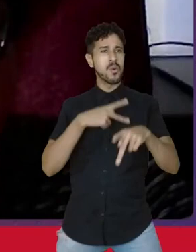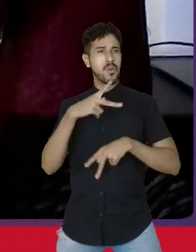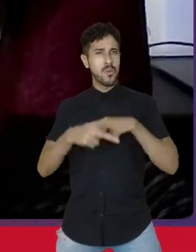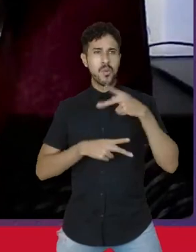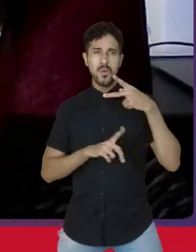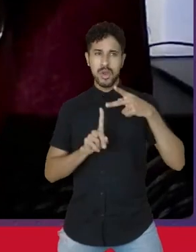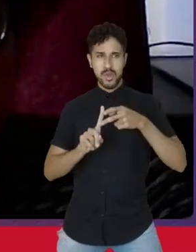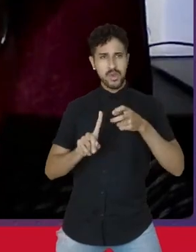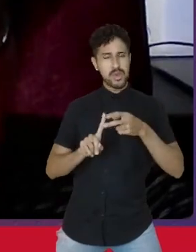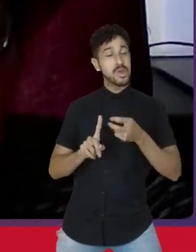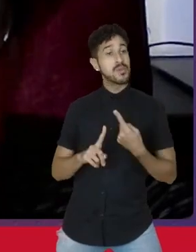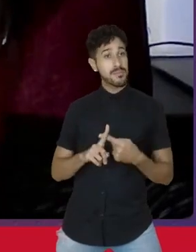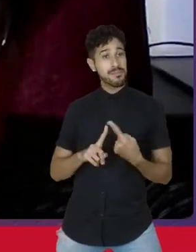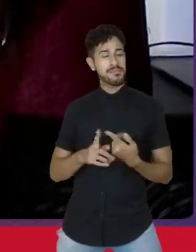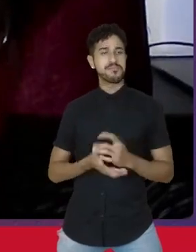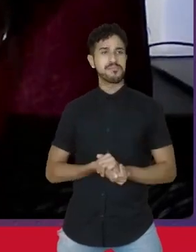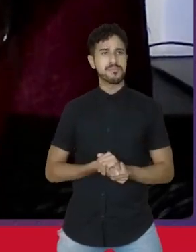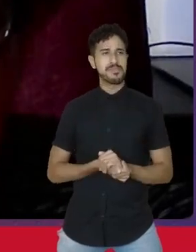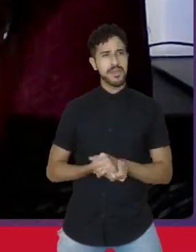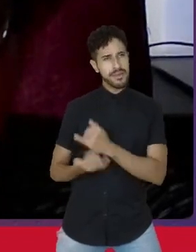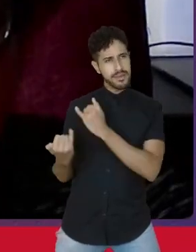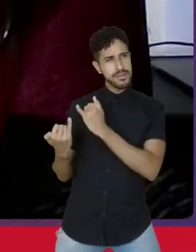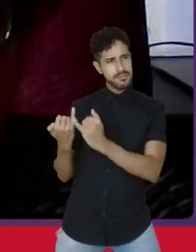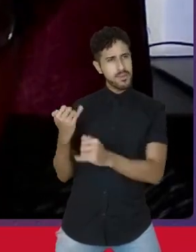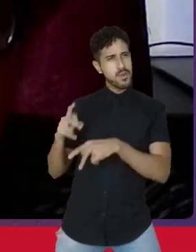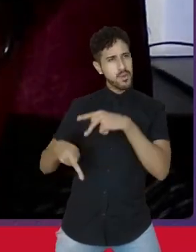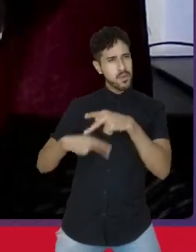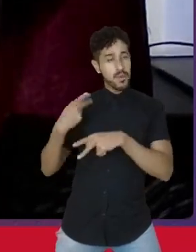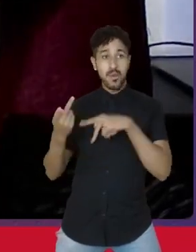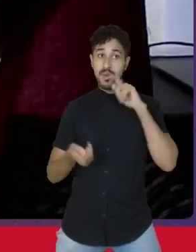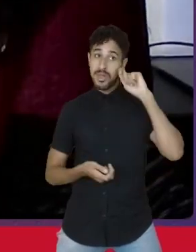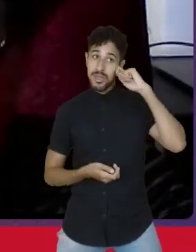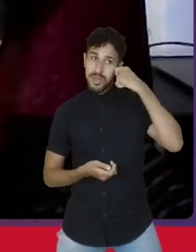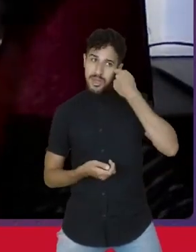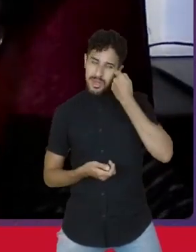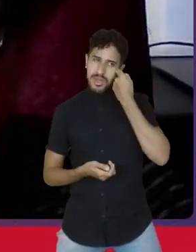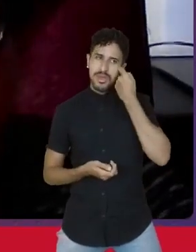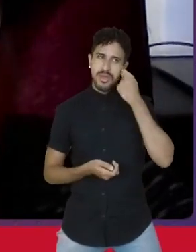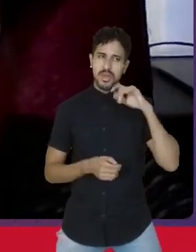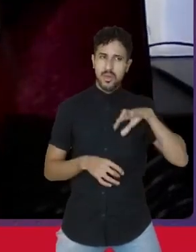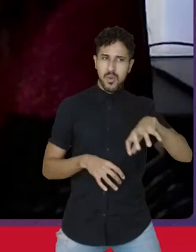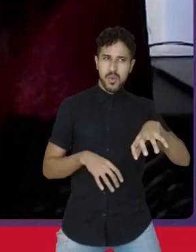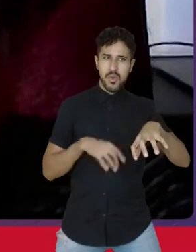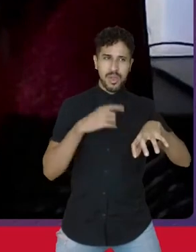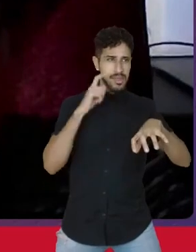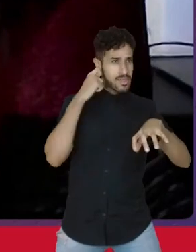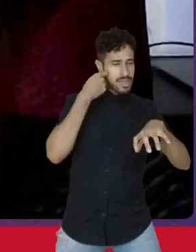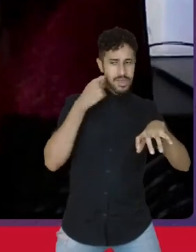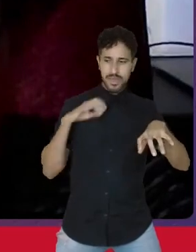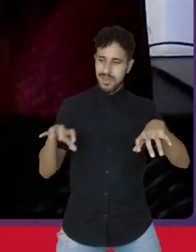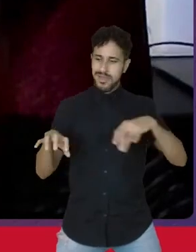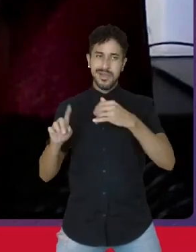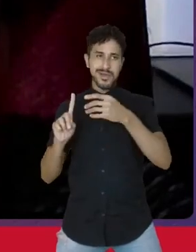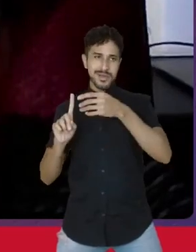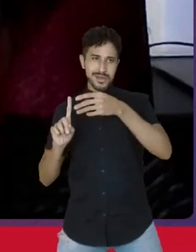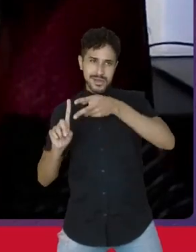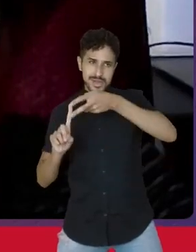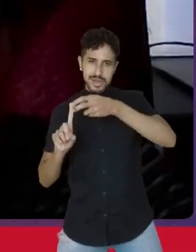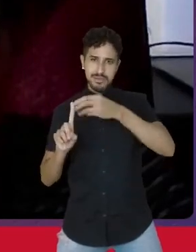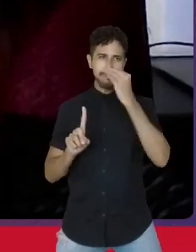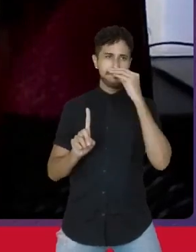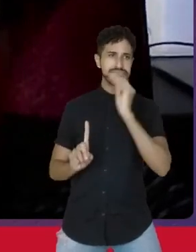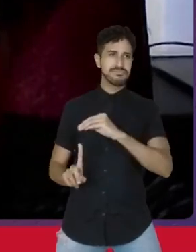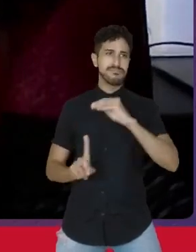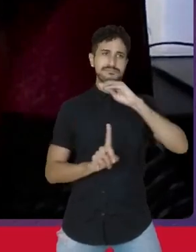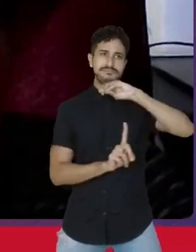indígena porque, semelhante à população negra, como já disse, é invisibilizada e nós